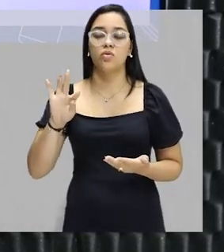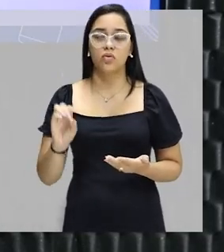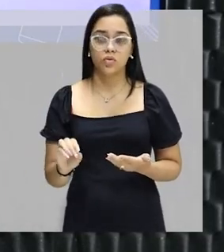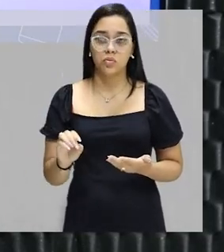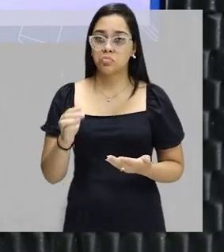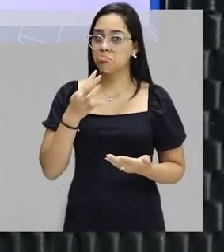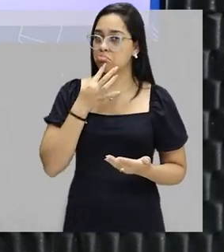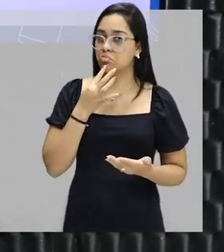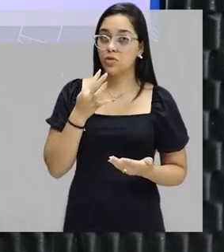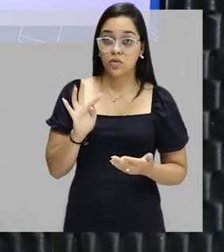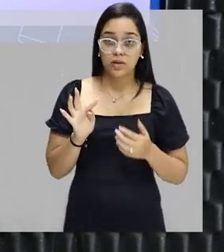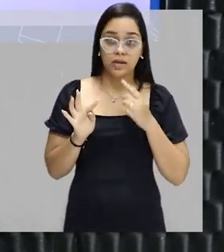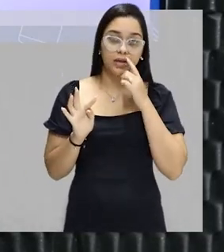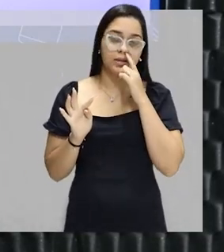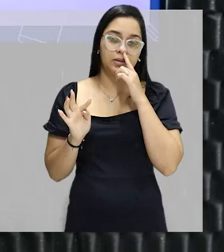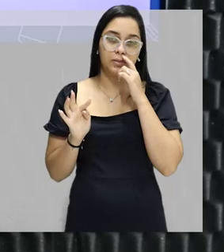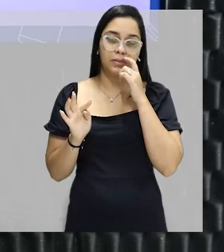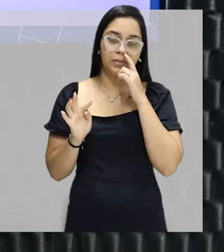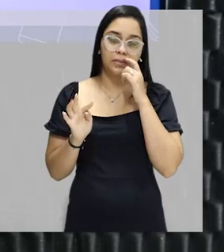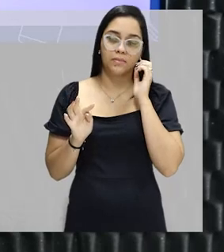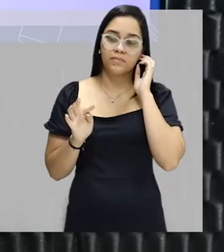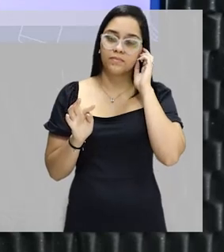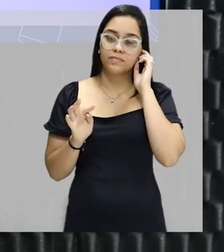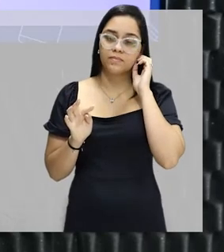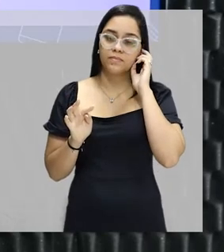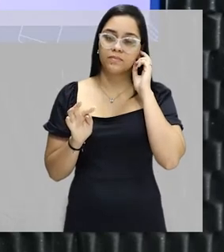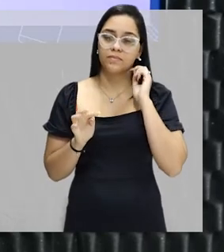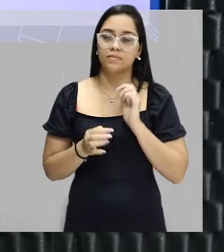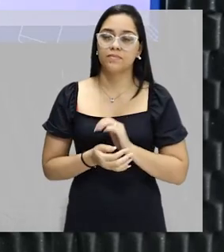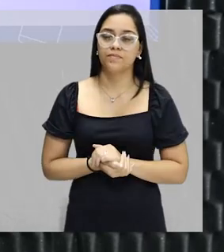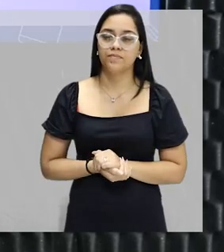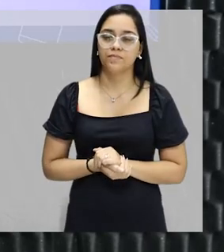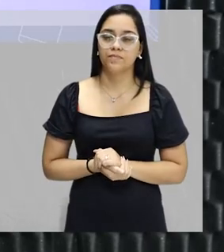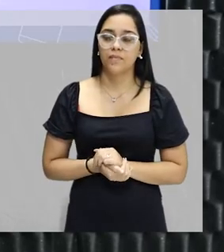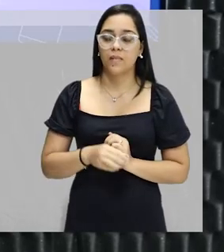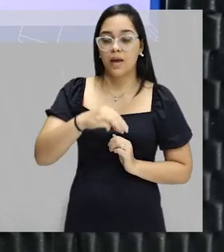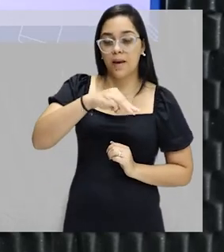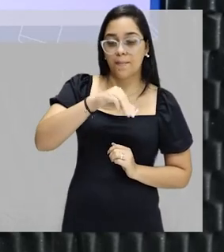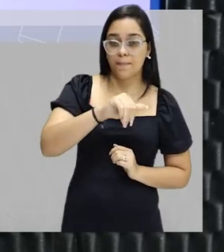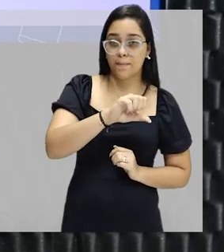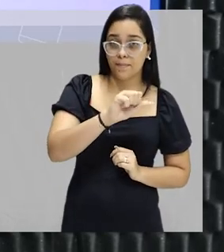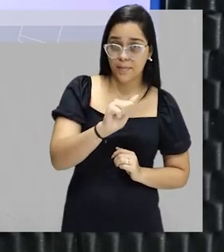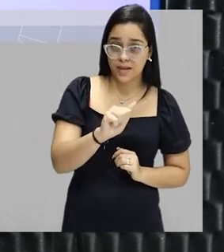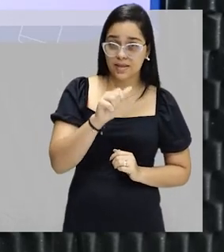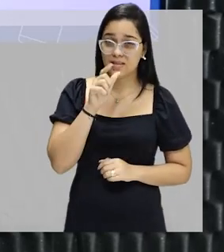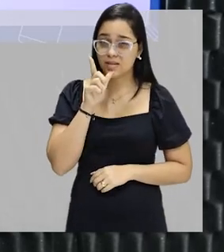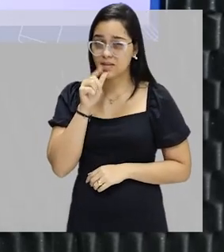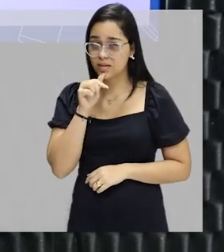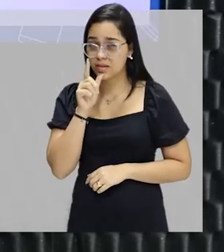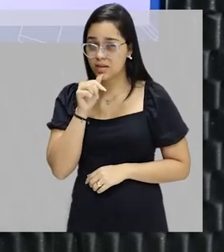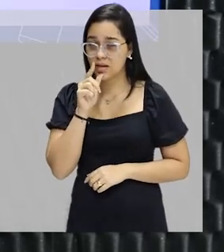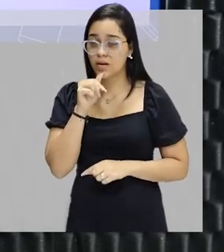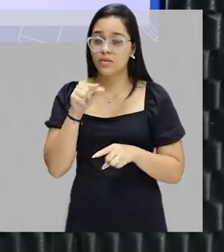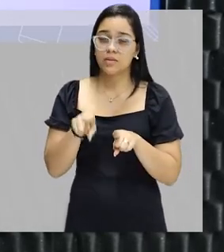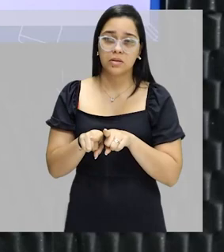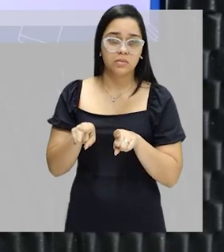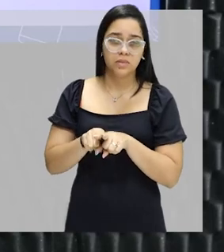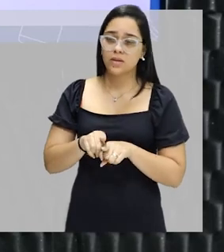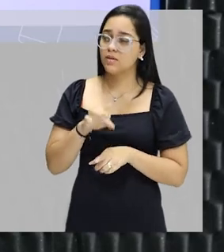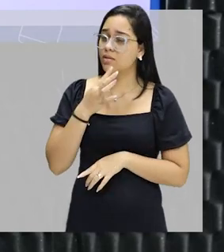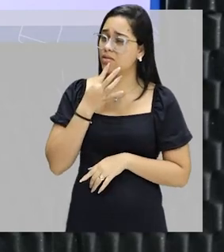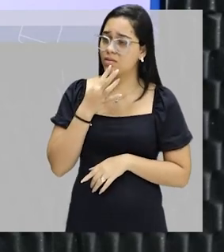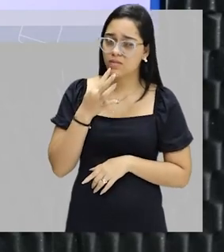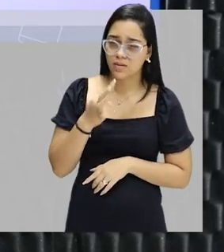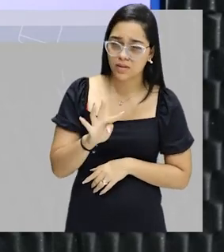gente não conhece. Tudo bem? A massa de água, Turminha, a massa de água também a gente não